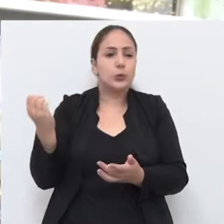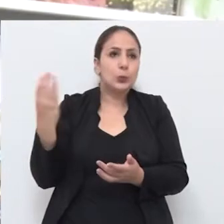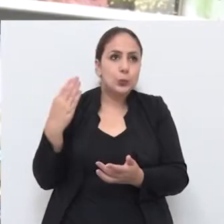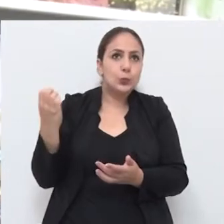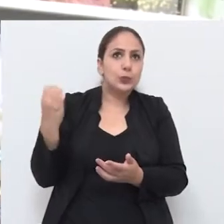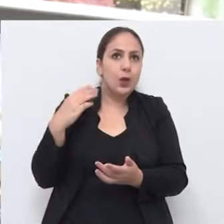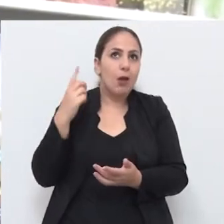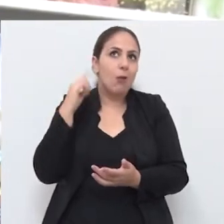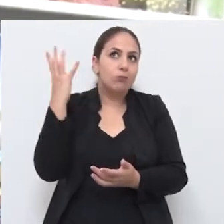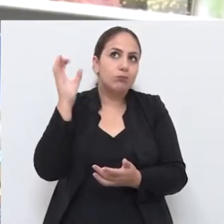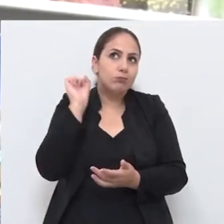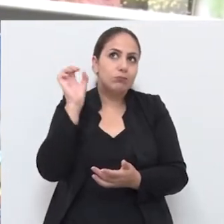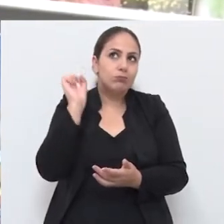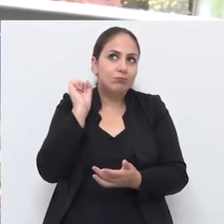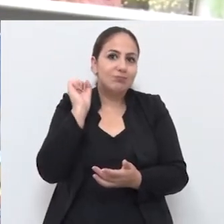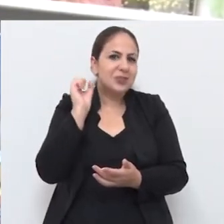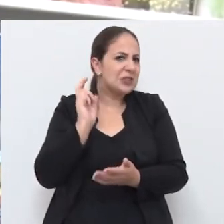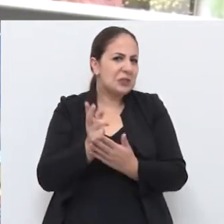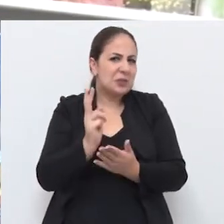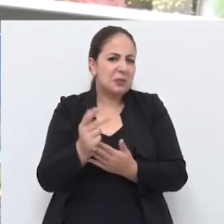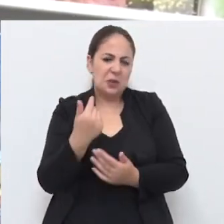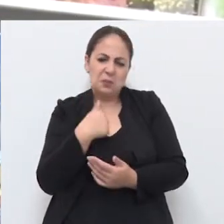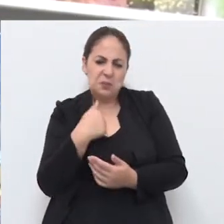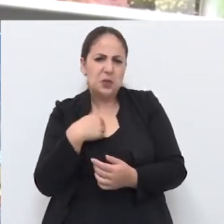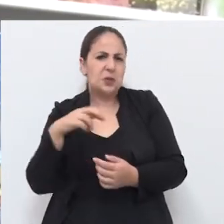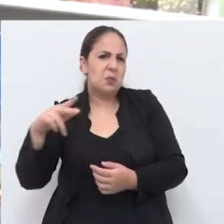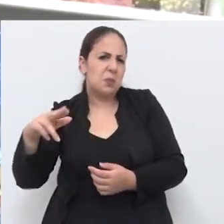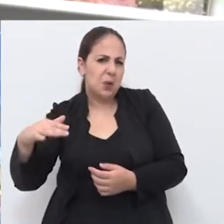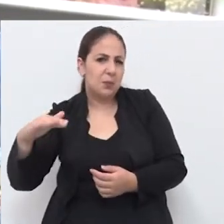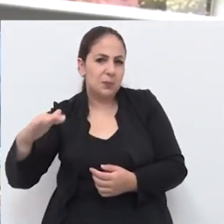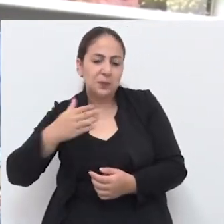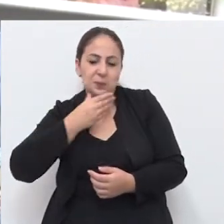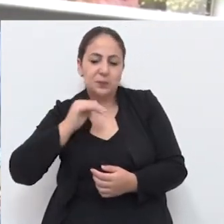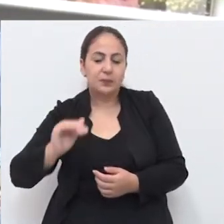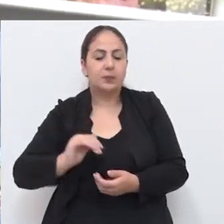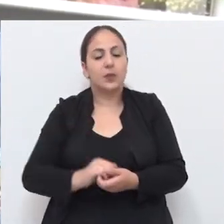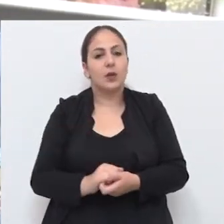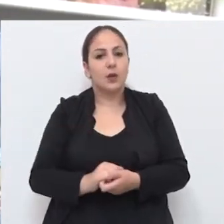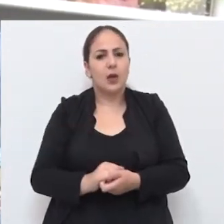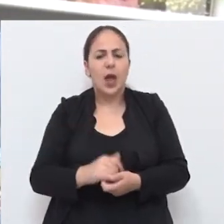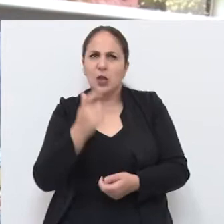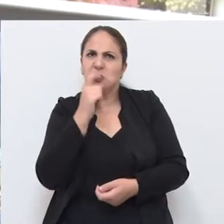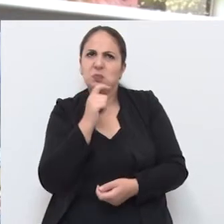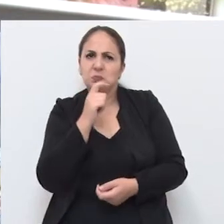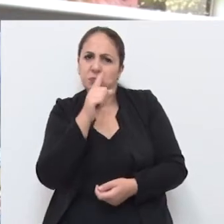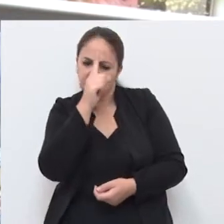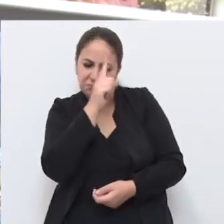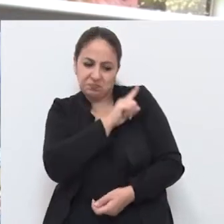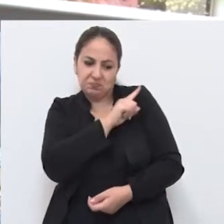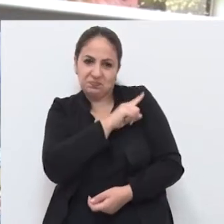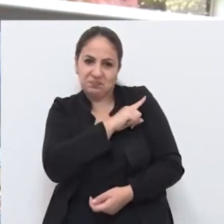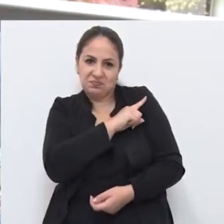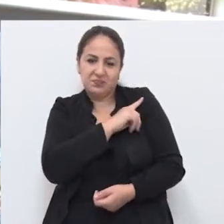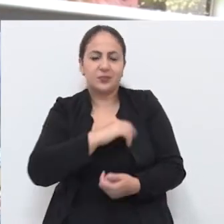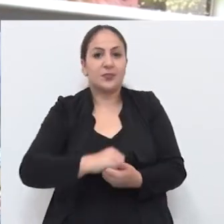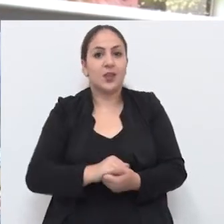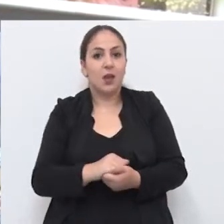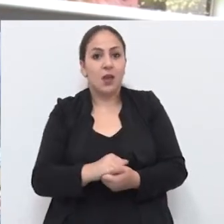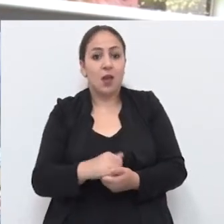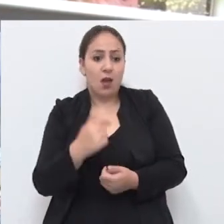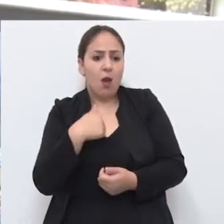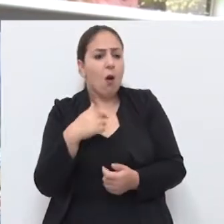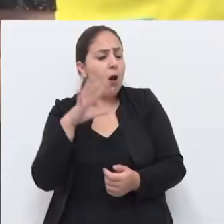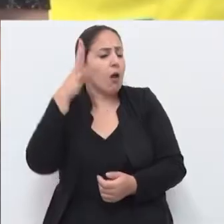livros para mim, para o meu irmão. e aí, um dia, eu acho que eu estava na primeira série, primeiro